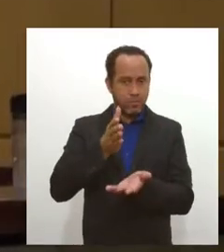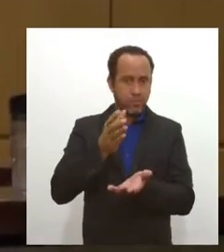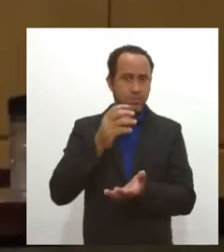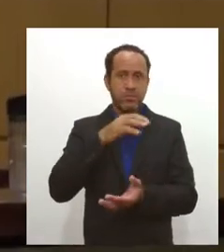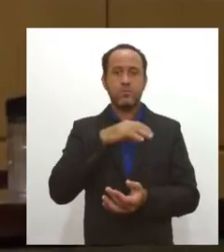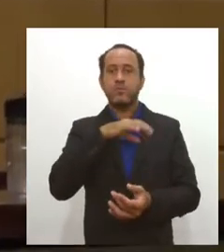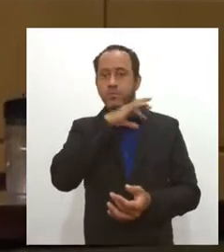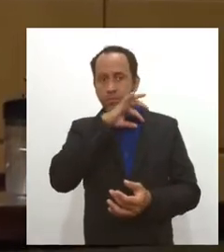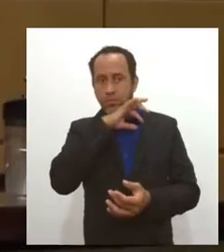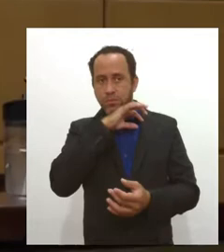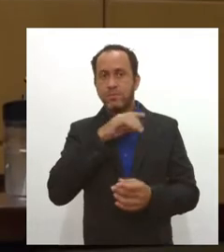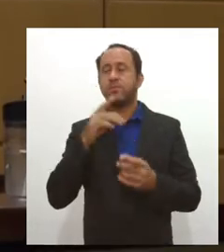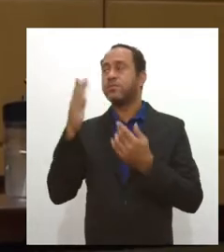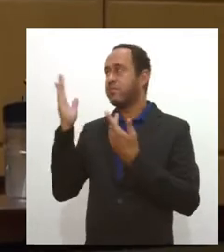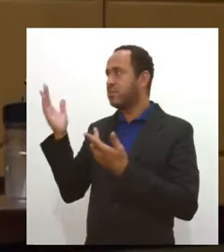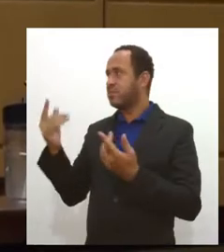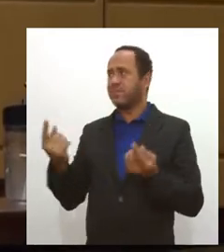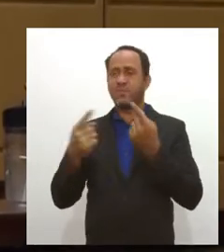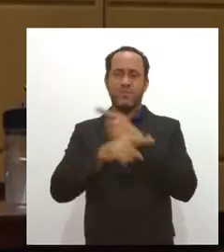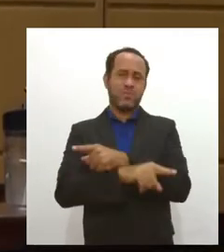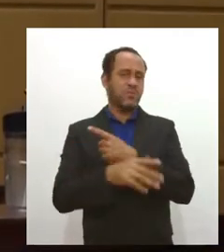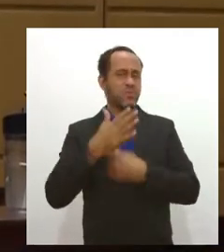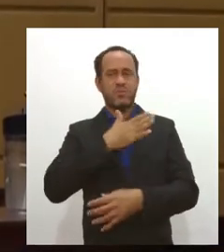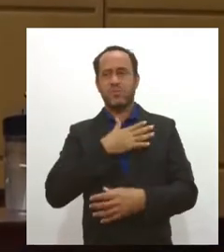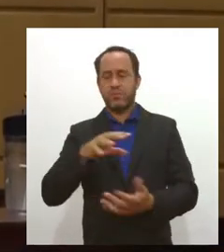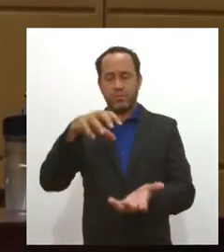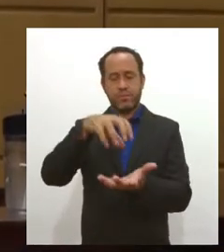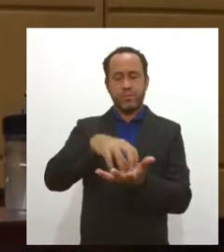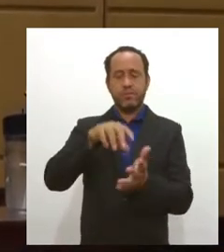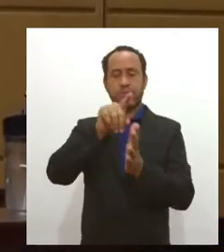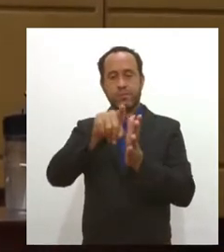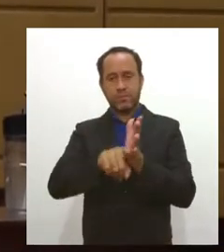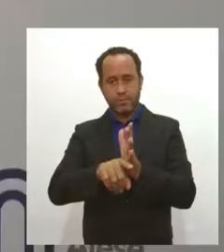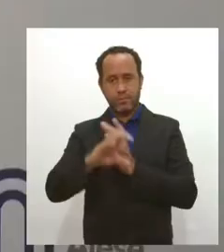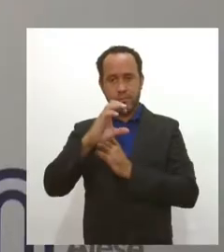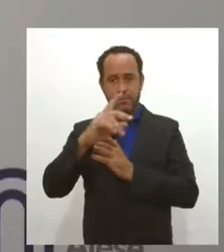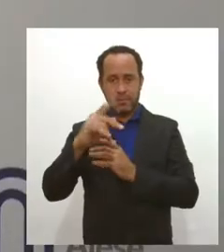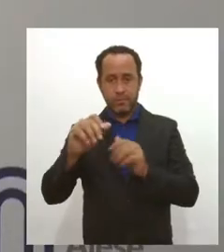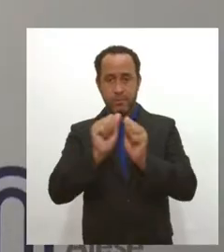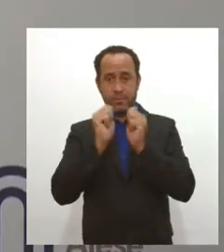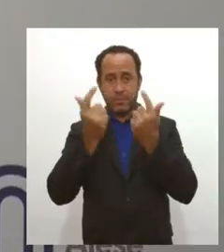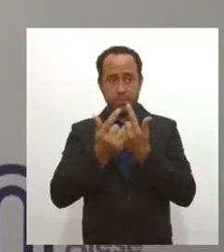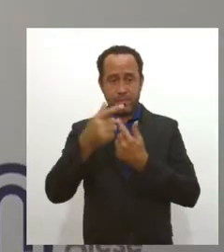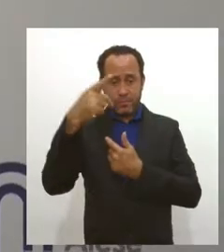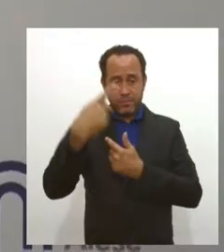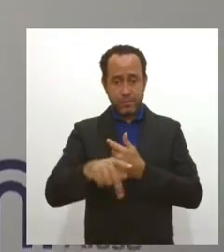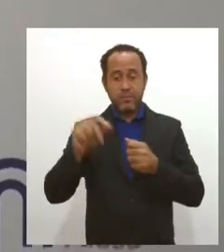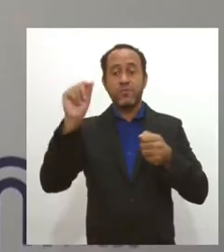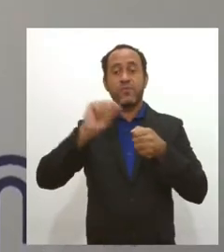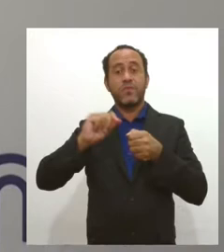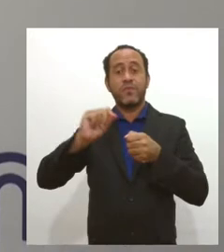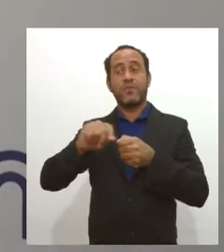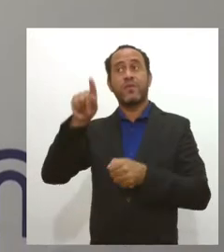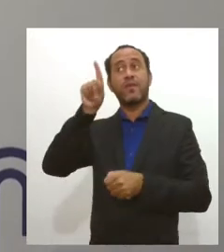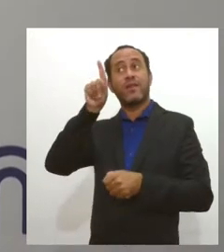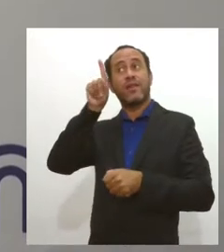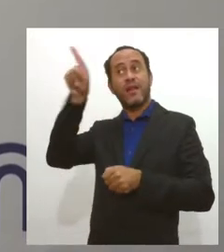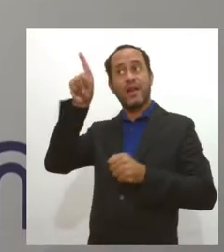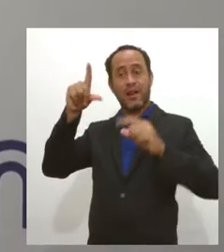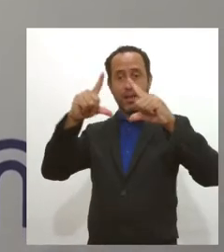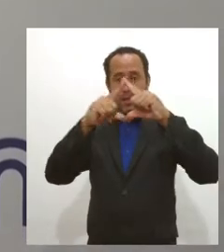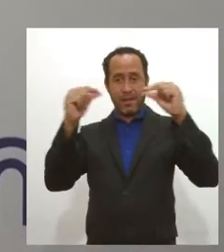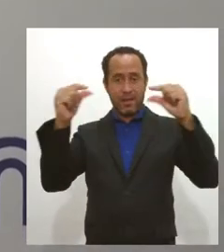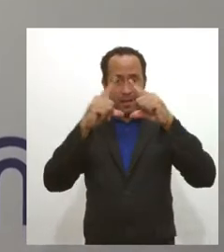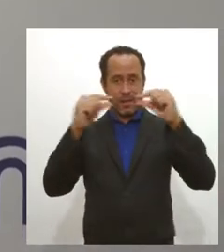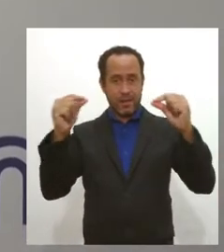Martins se declarou contrário à instalação de uma CPI da Covid na Lese. A CPI que foi criada em Brasília, que está sendo